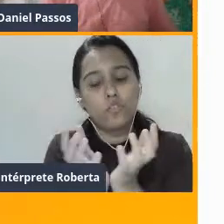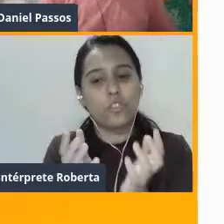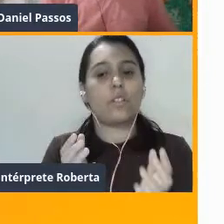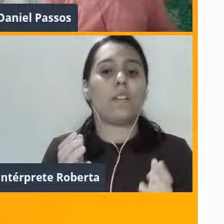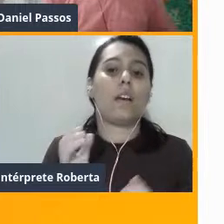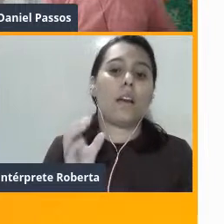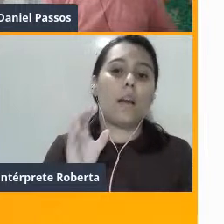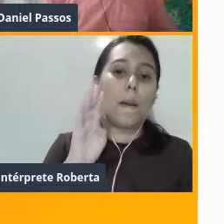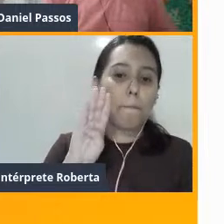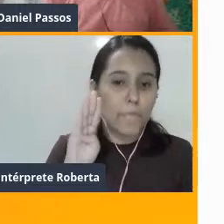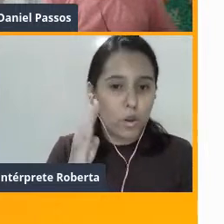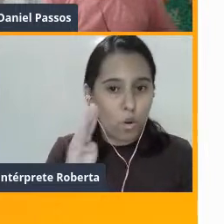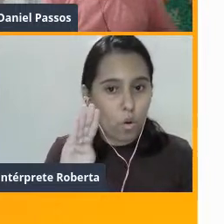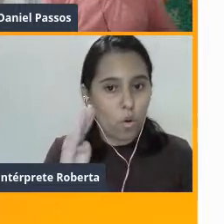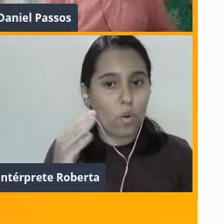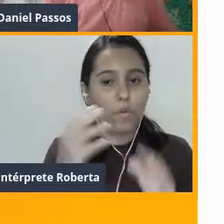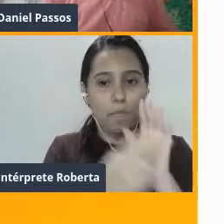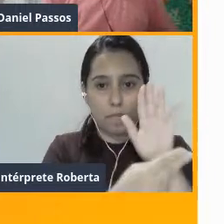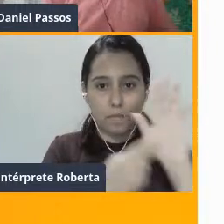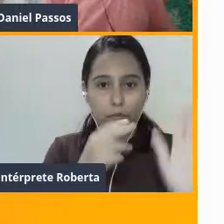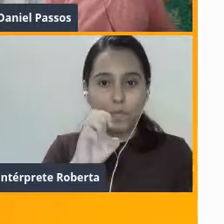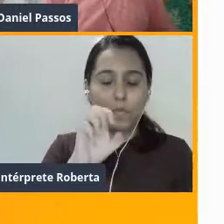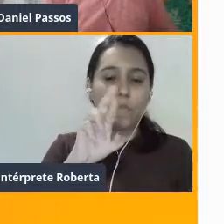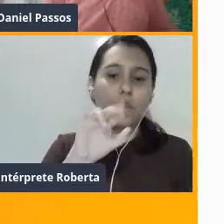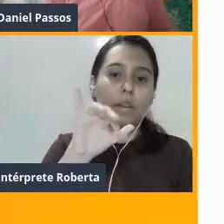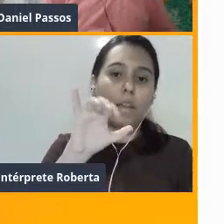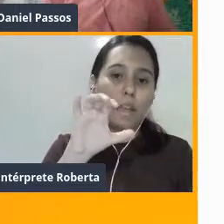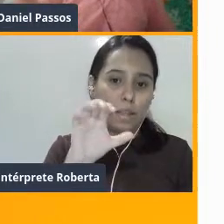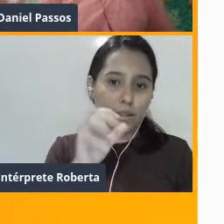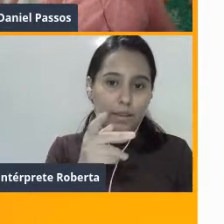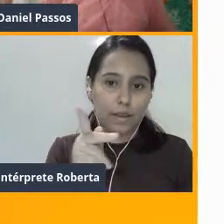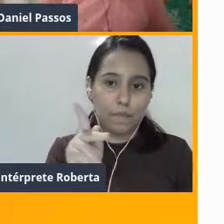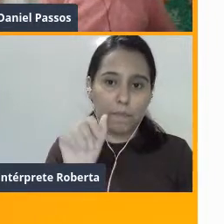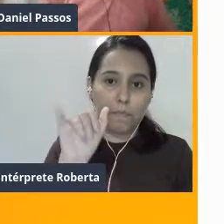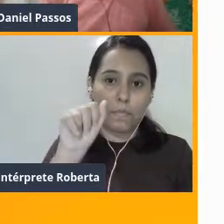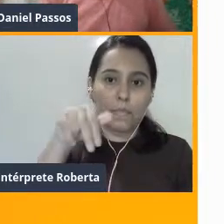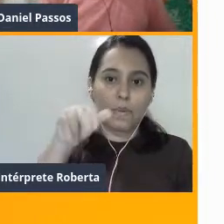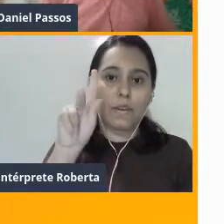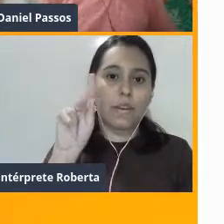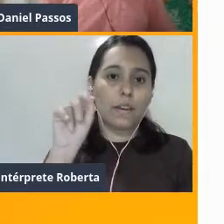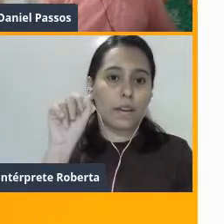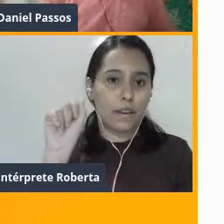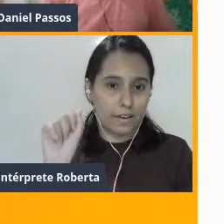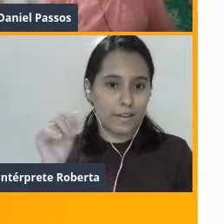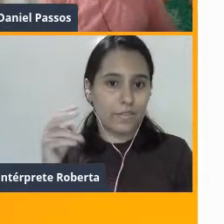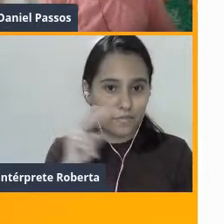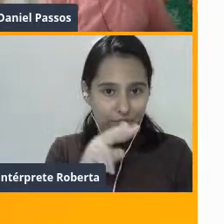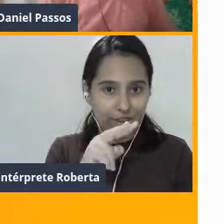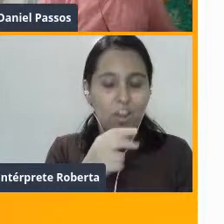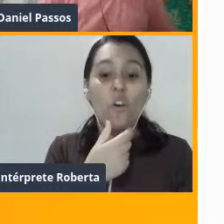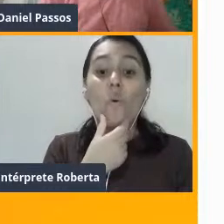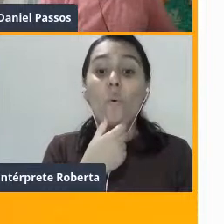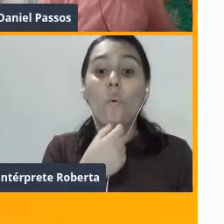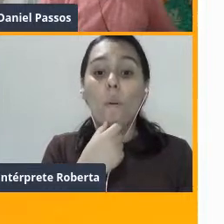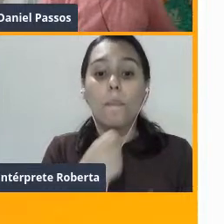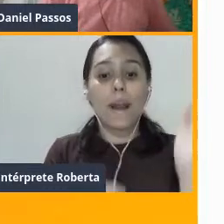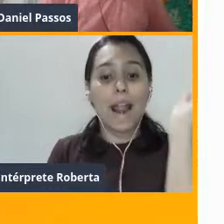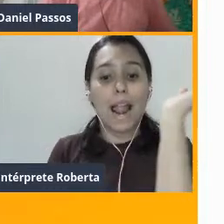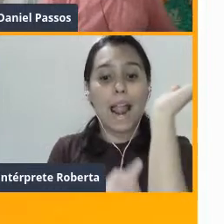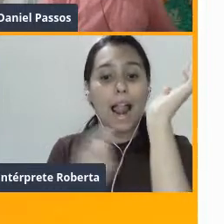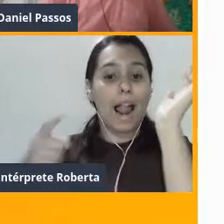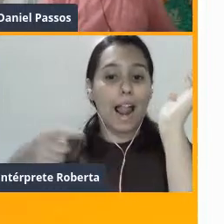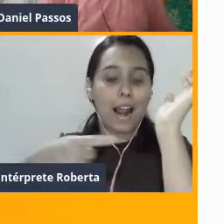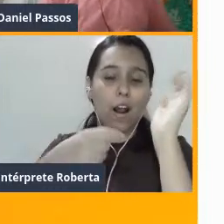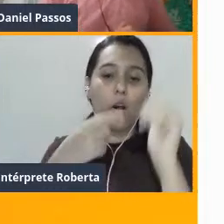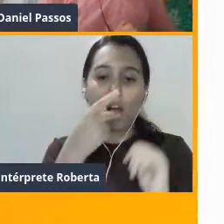do grande ecólogo Eric Bianca, que é conhecido como The Lizard Man, né, o homem lagarto, né? Ele falou em um livro de